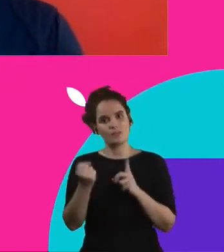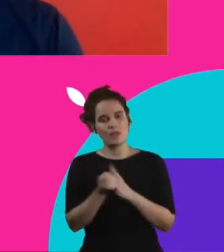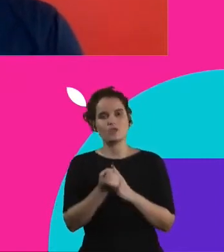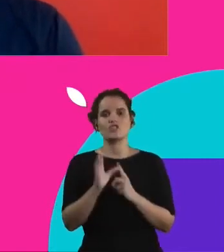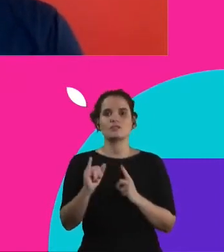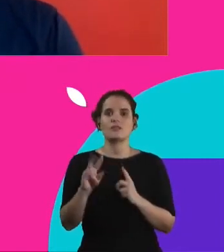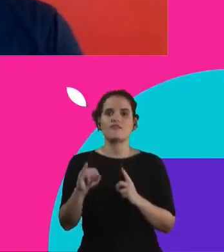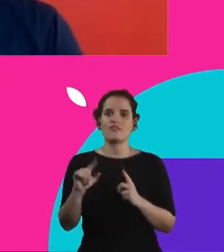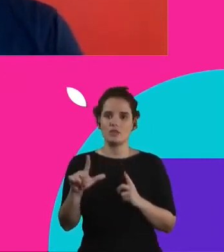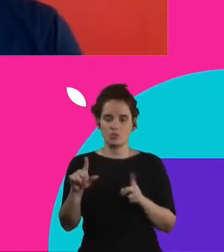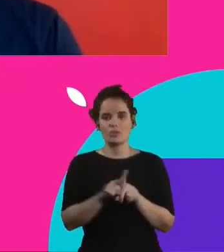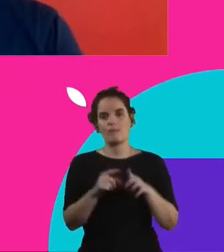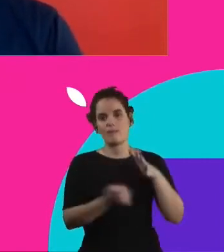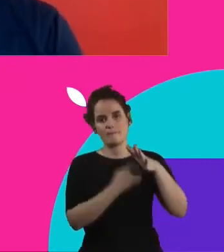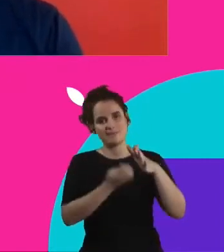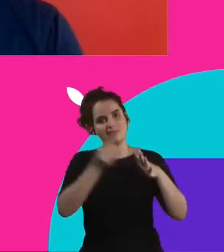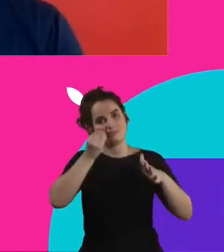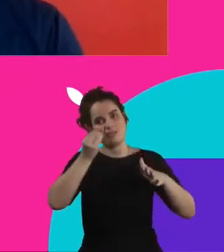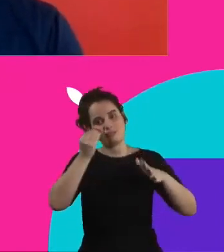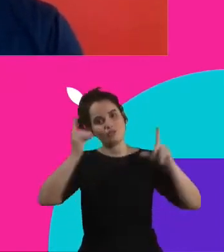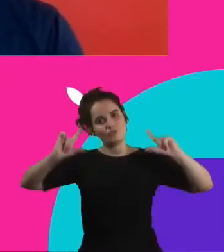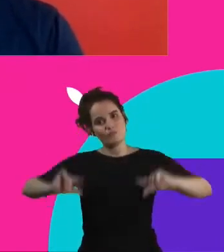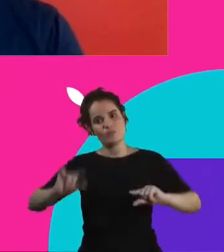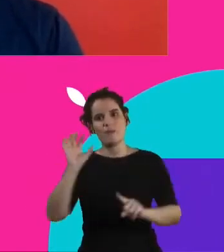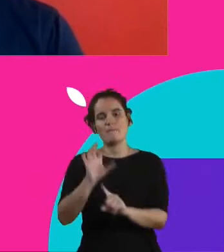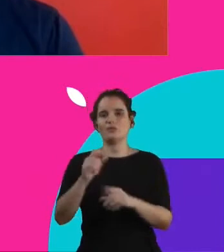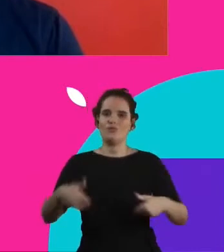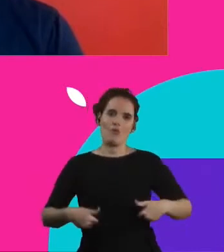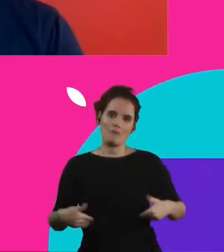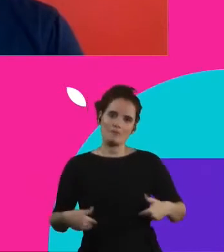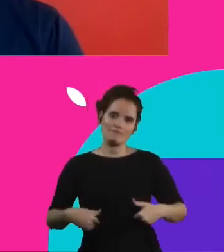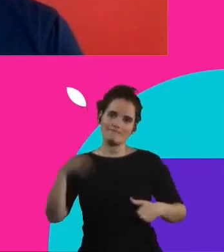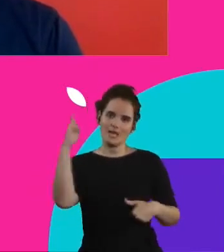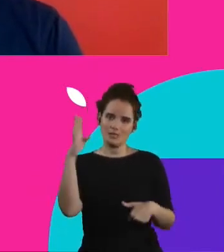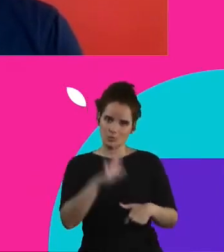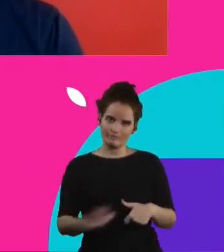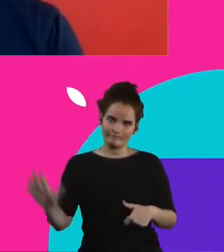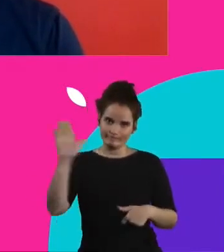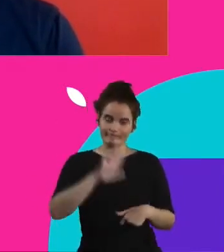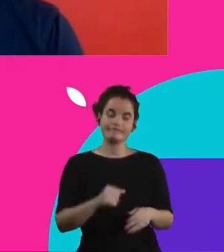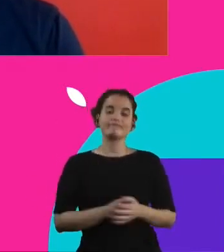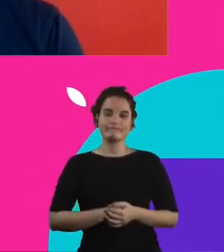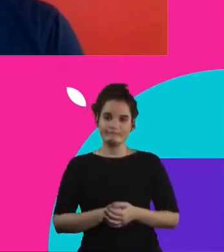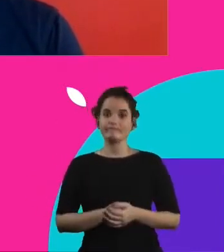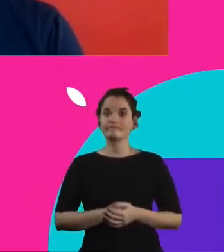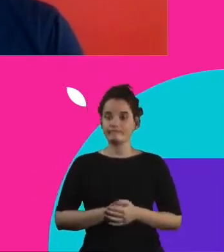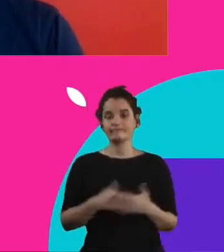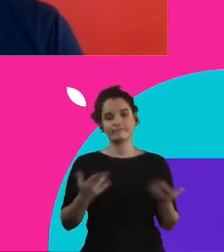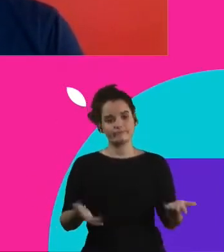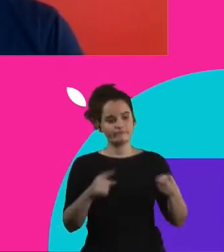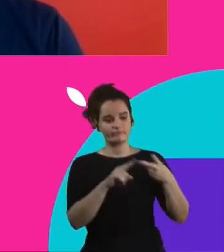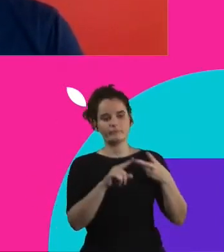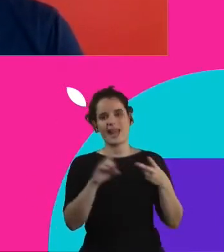das empresas, fazendo alguma coisa para minimizar o impacto da fome hoje no país. Eu vou pedir, então, para o Davi aí também